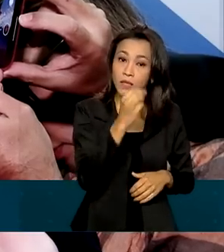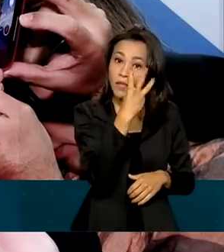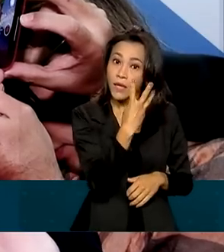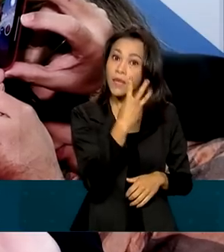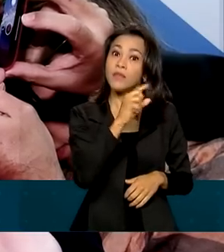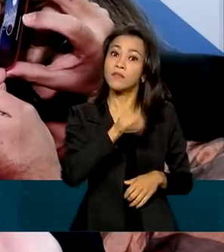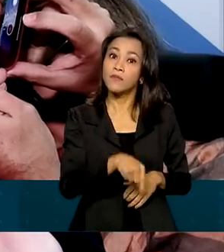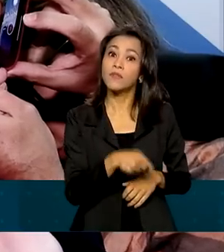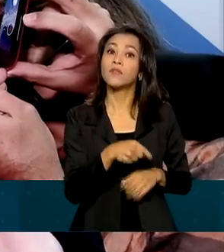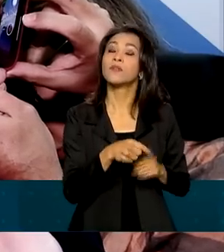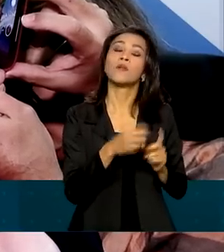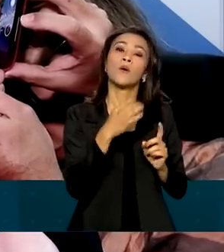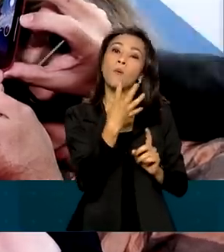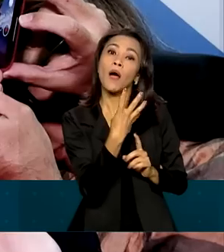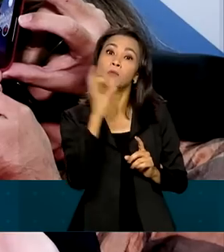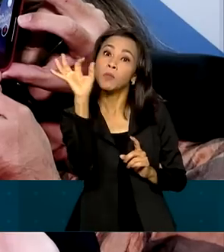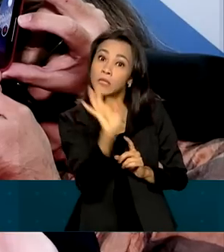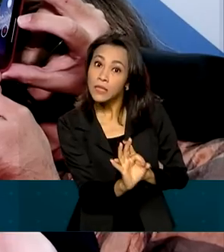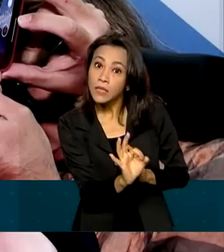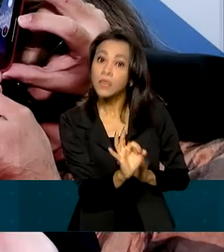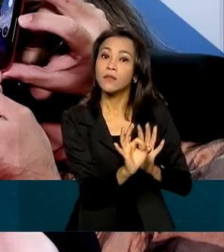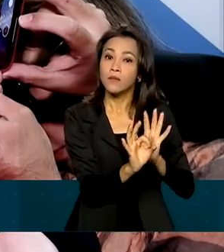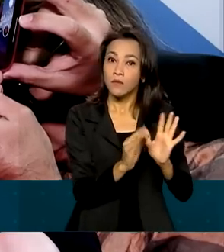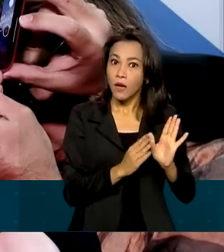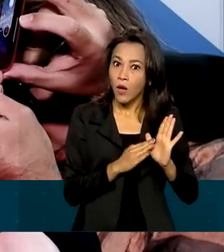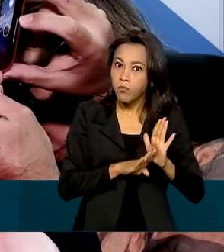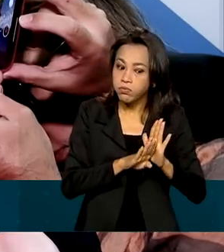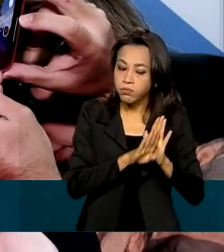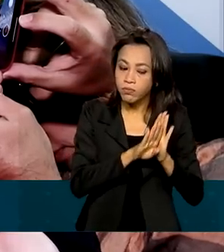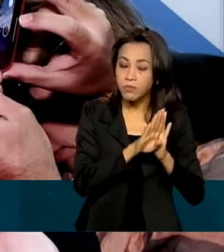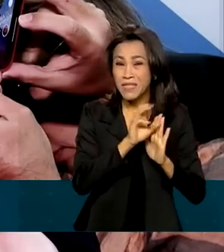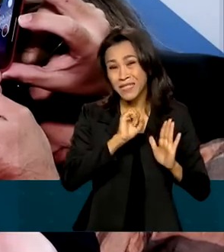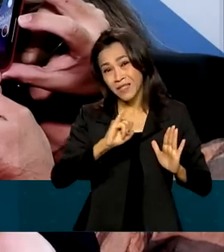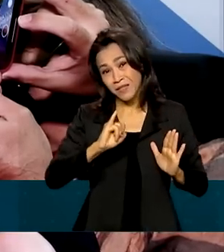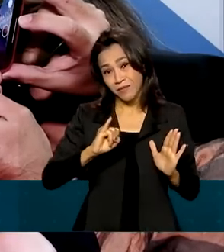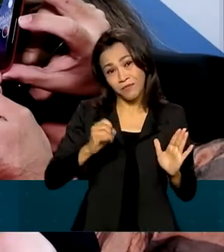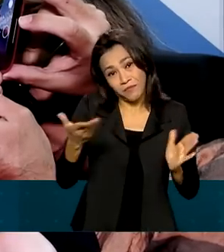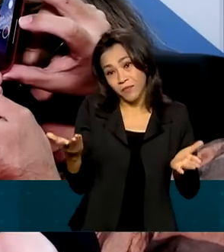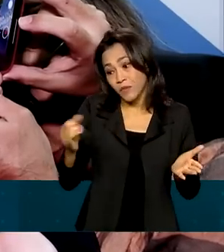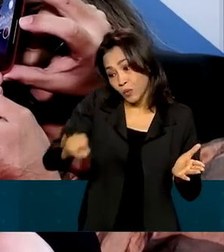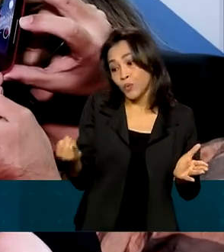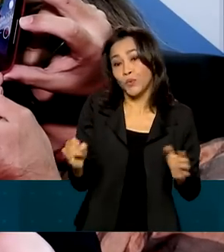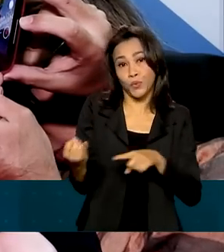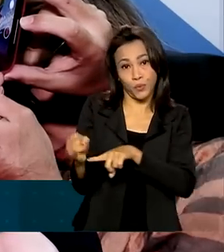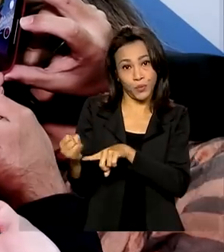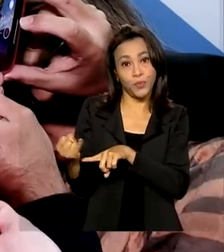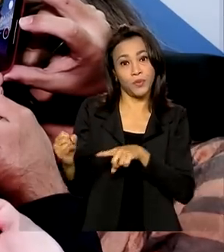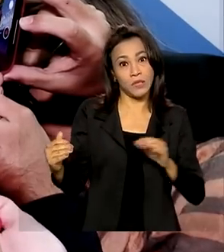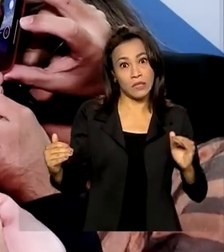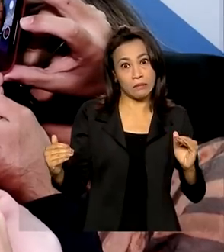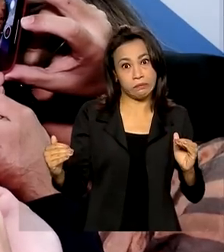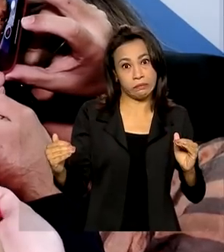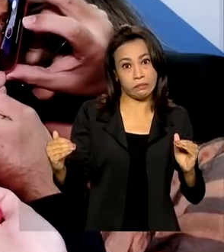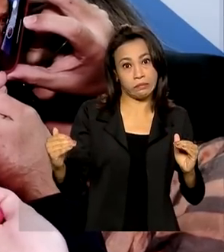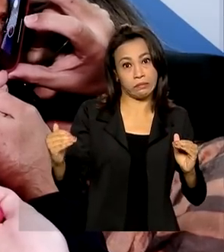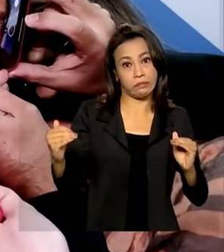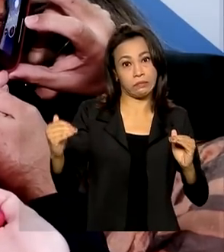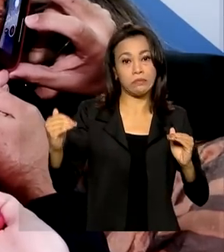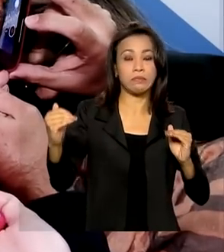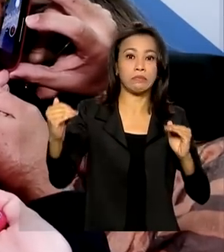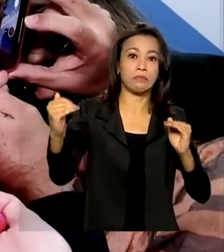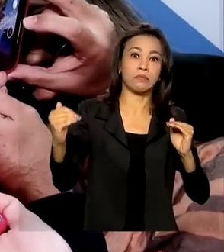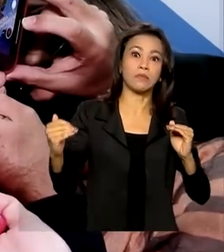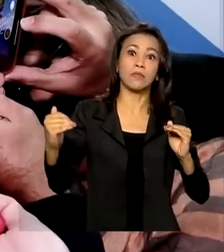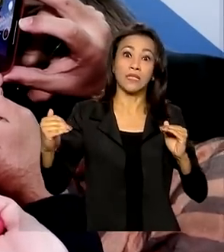% de repente, 4%, se não fosse os juros que estão justamente com o freio de mão puxado, corretamente,